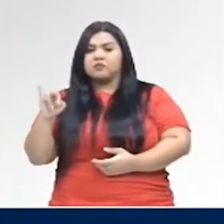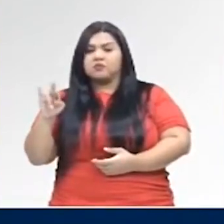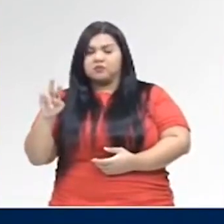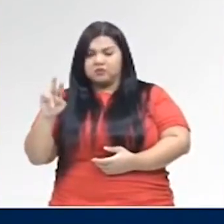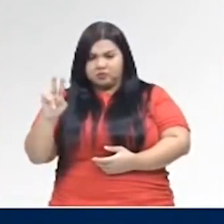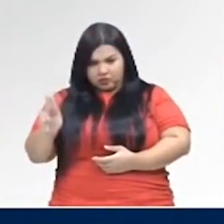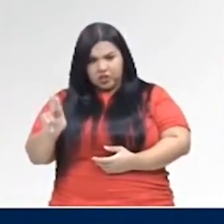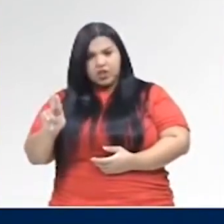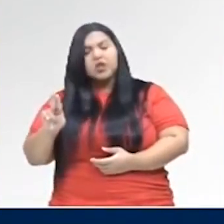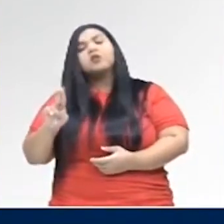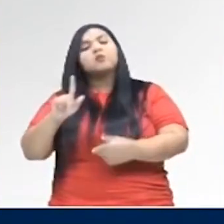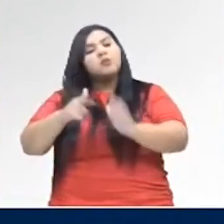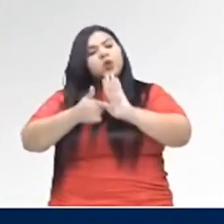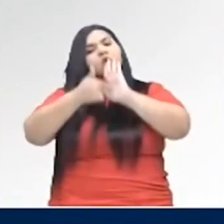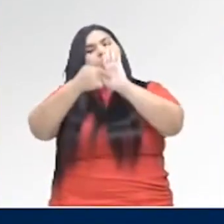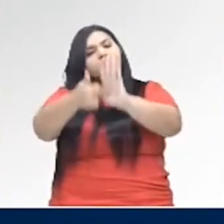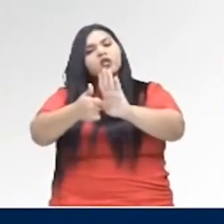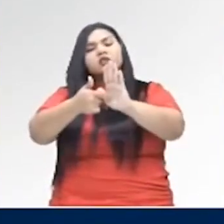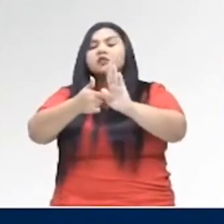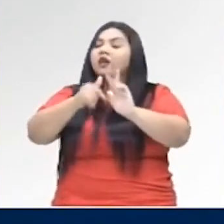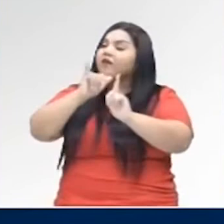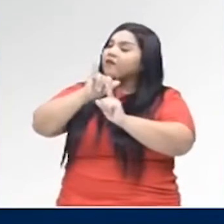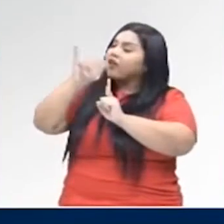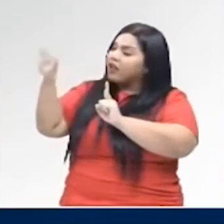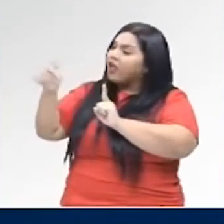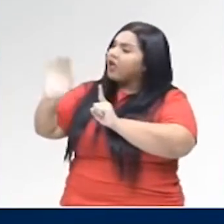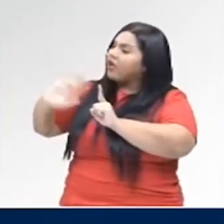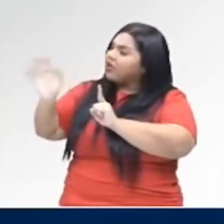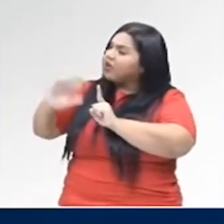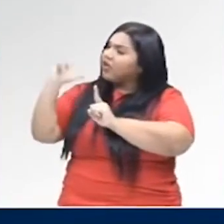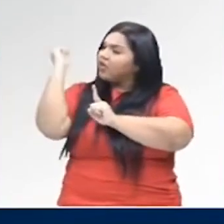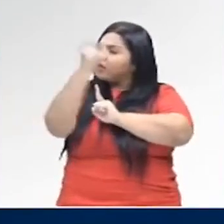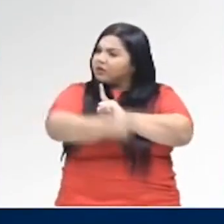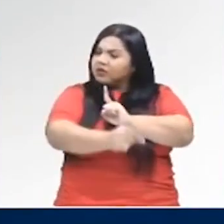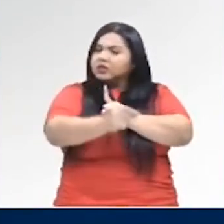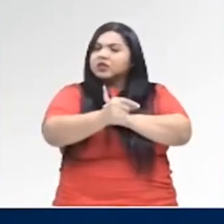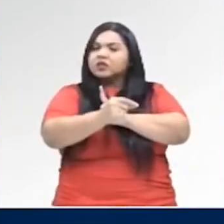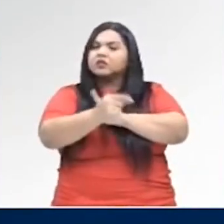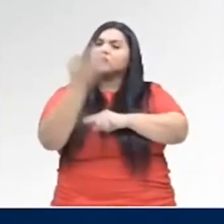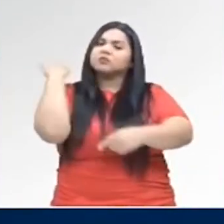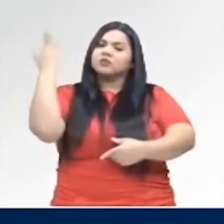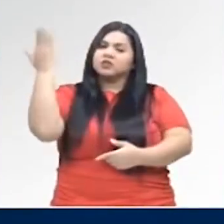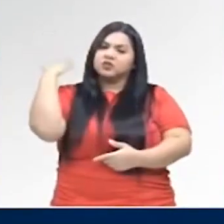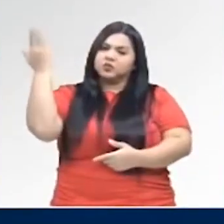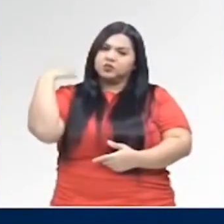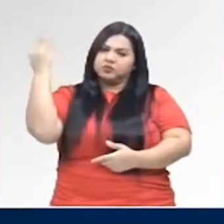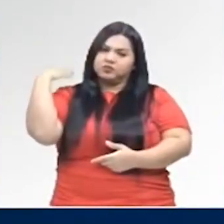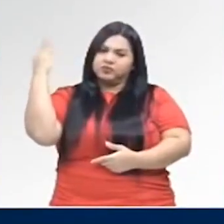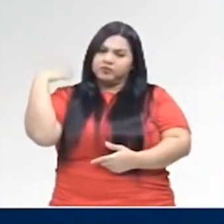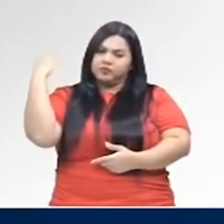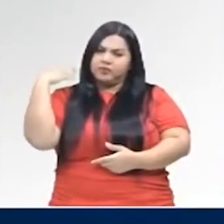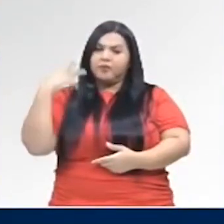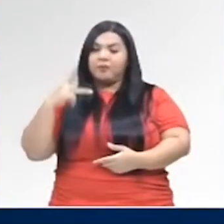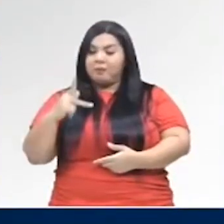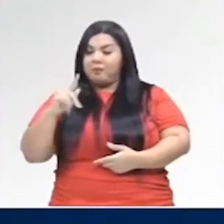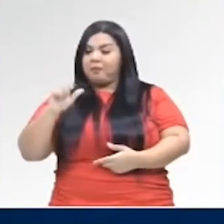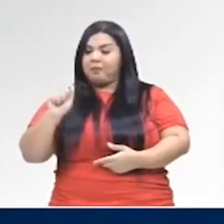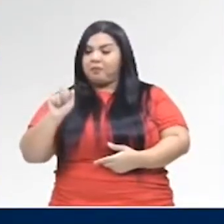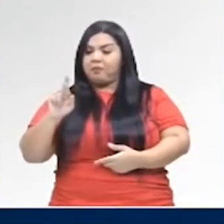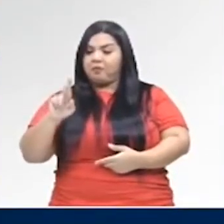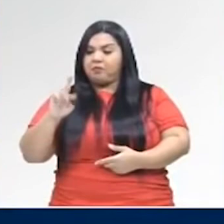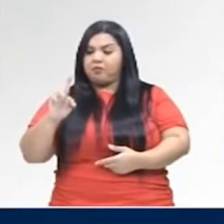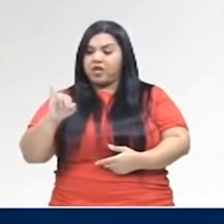situa essa ação de dizer adeus e partir no passado. Partiu no passado,